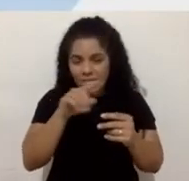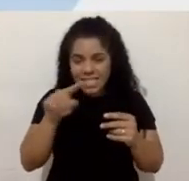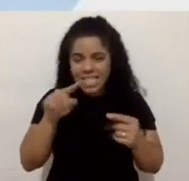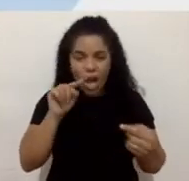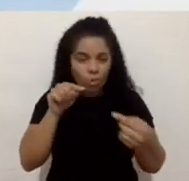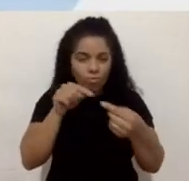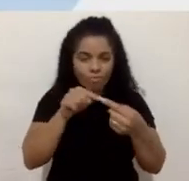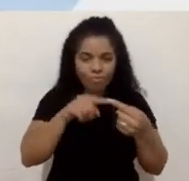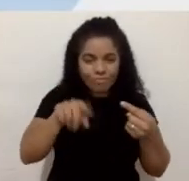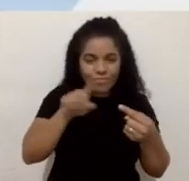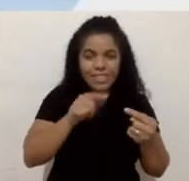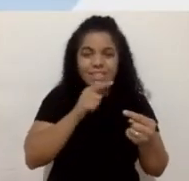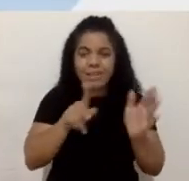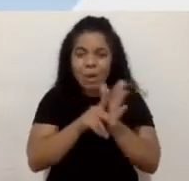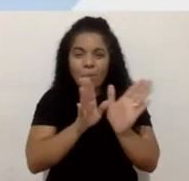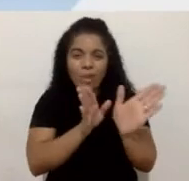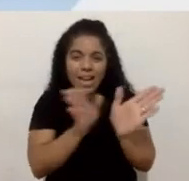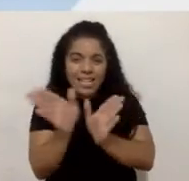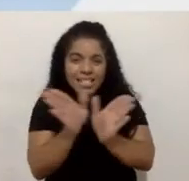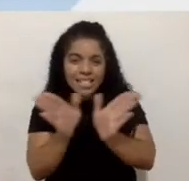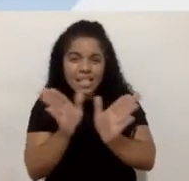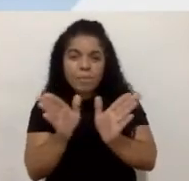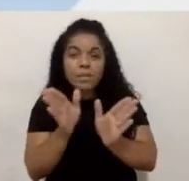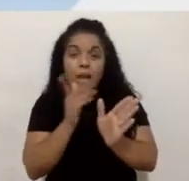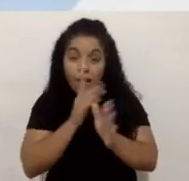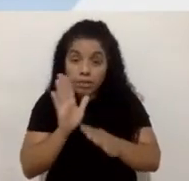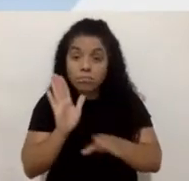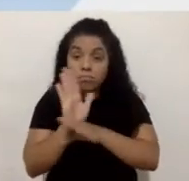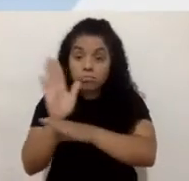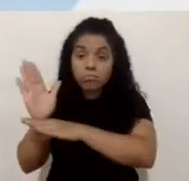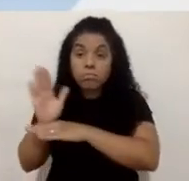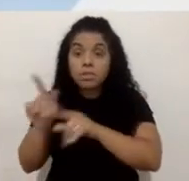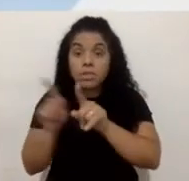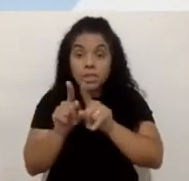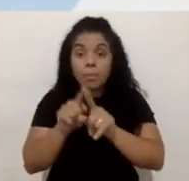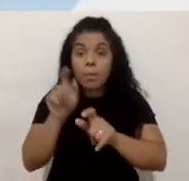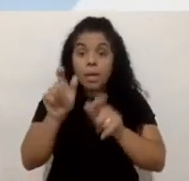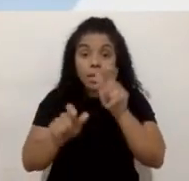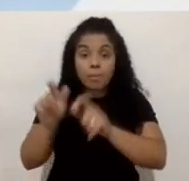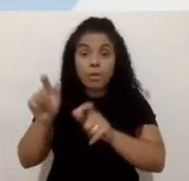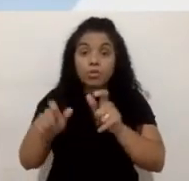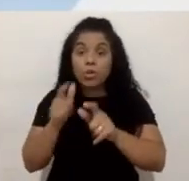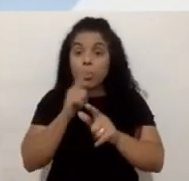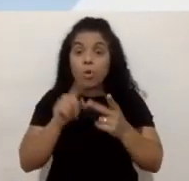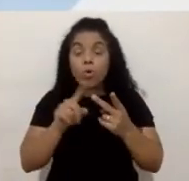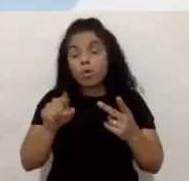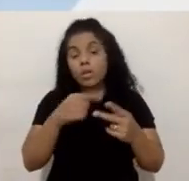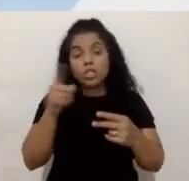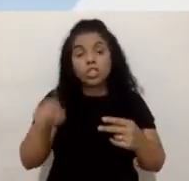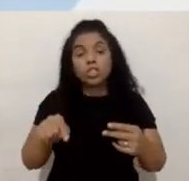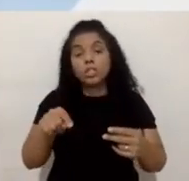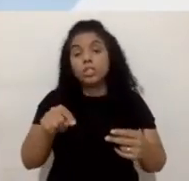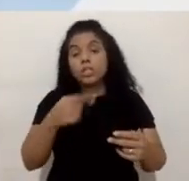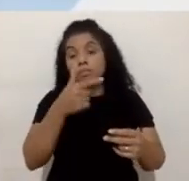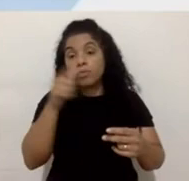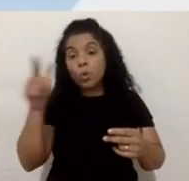acessibilidade, elas possibilitam ali um alto grau de adequação e de personalização da interface.